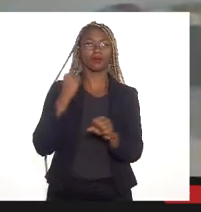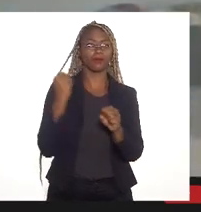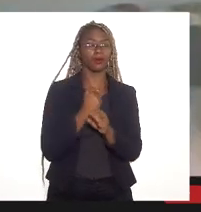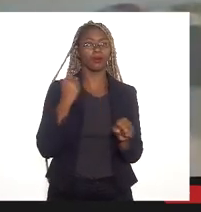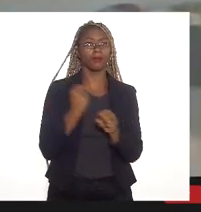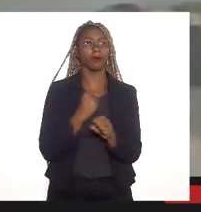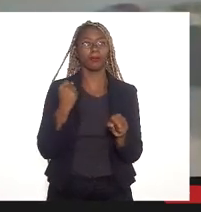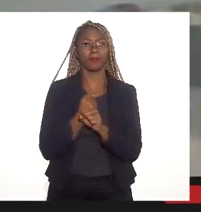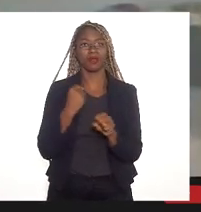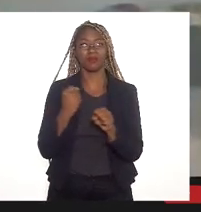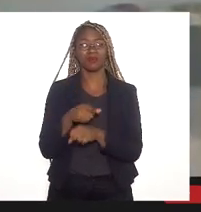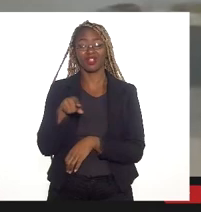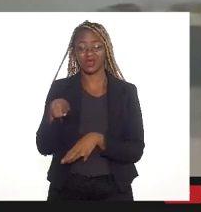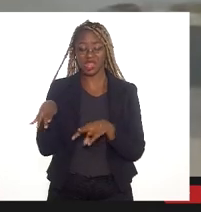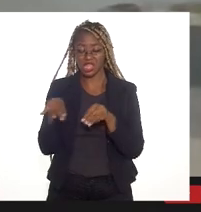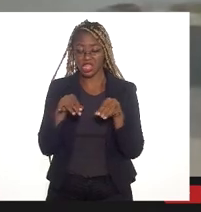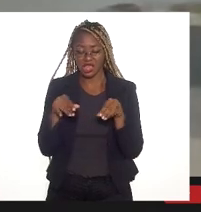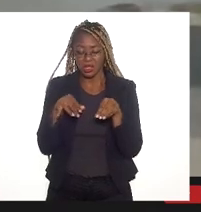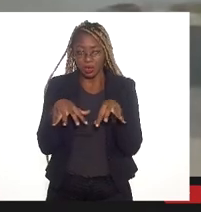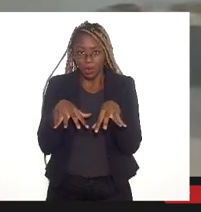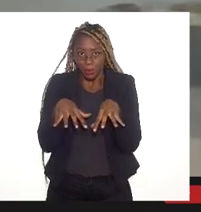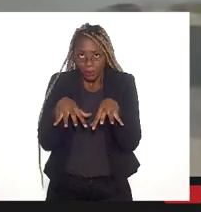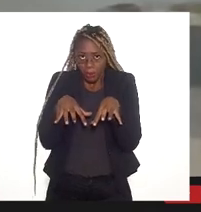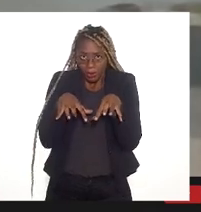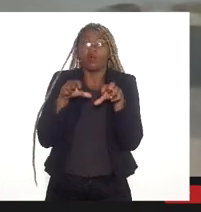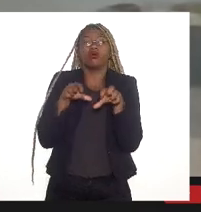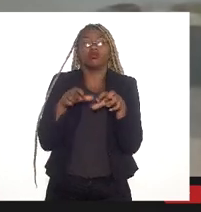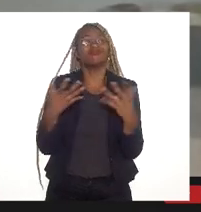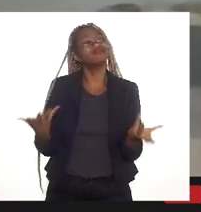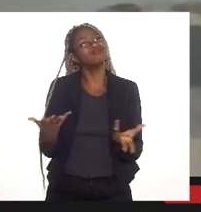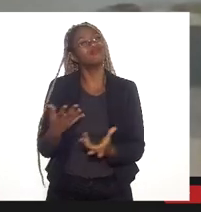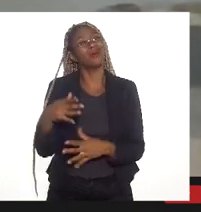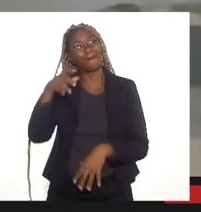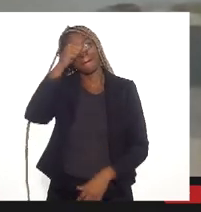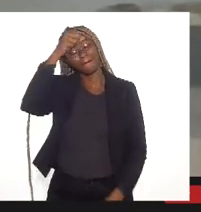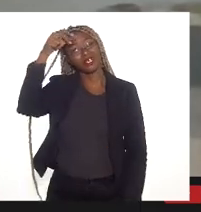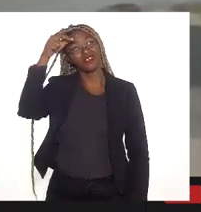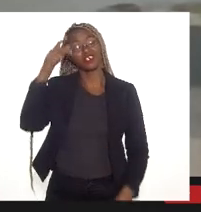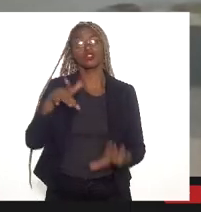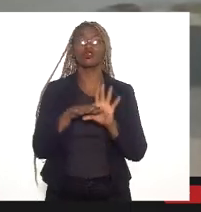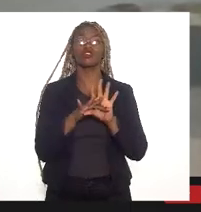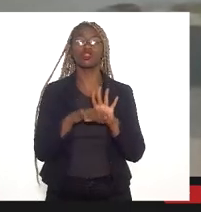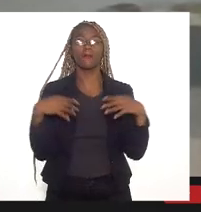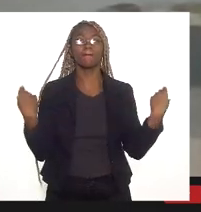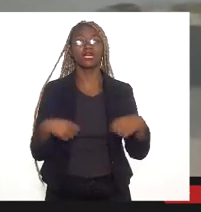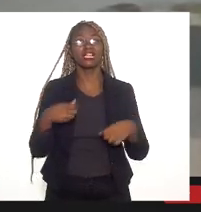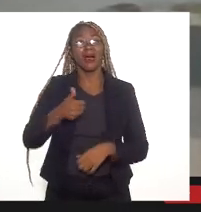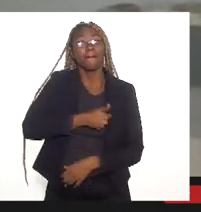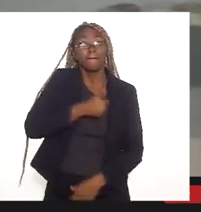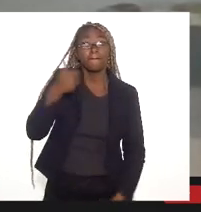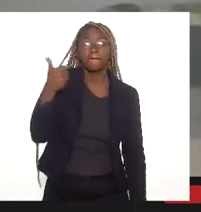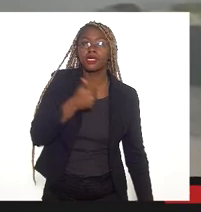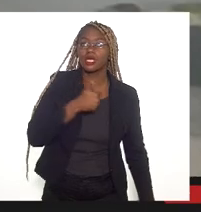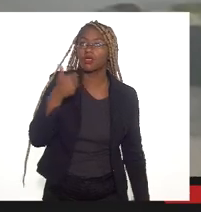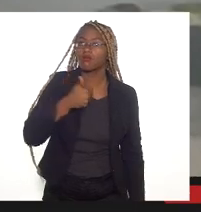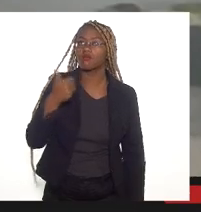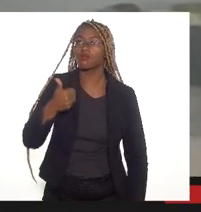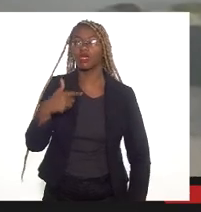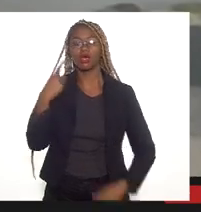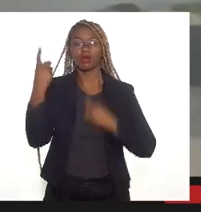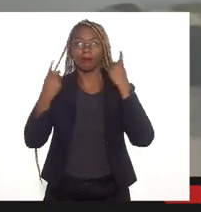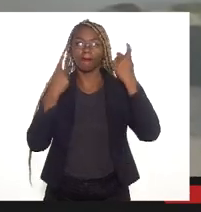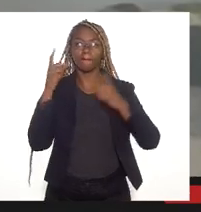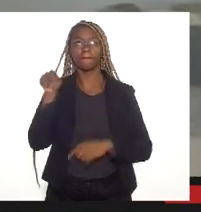acelerada do solo. Então, a Prefeitura de Duque de Caxias deveria ser a primeira a ter essa